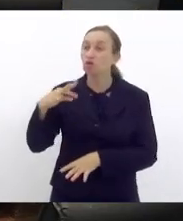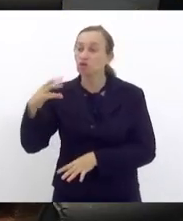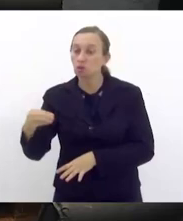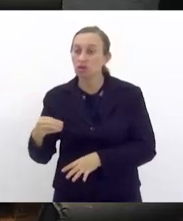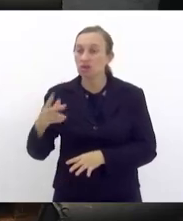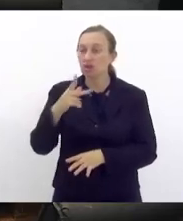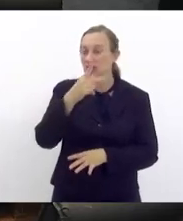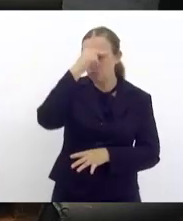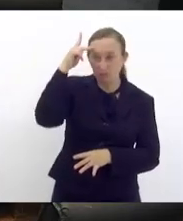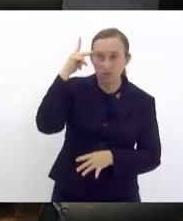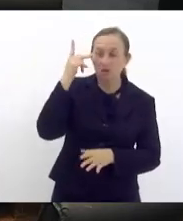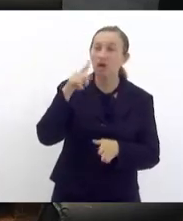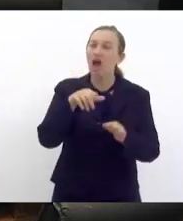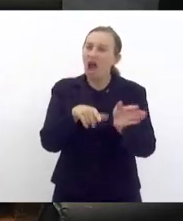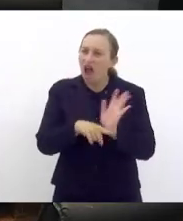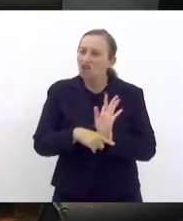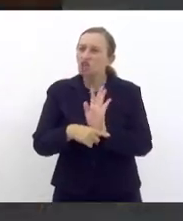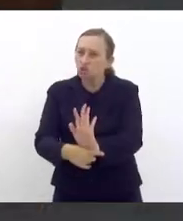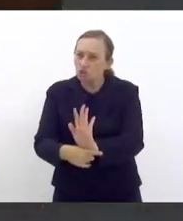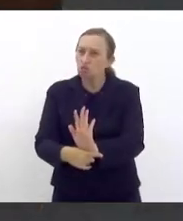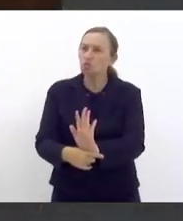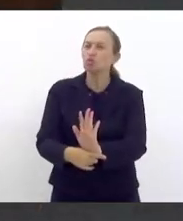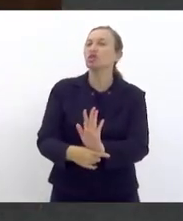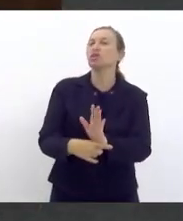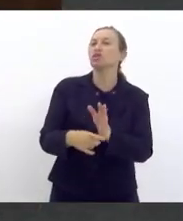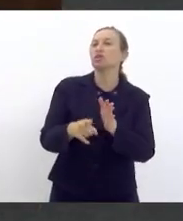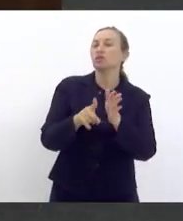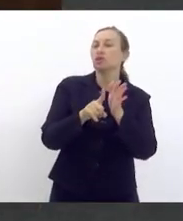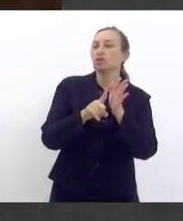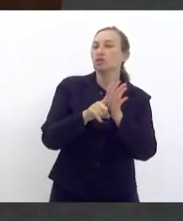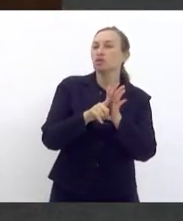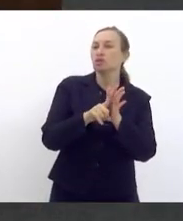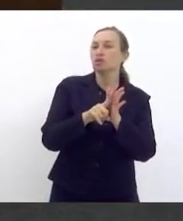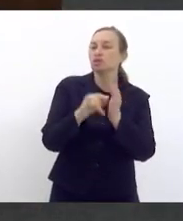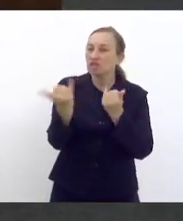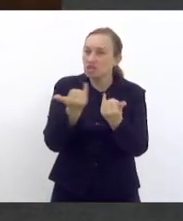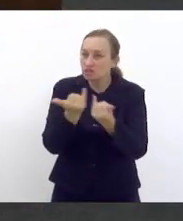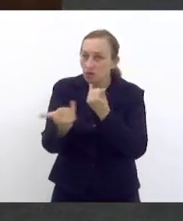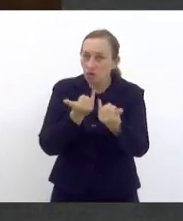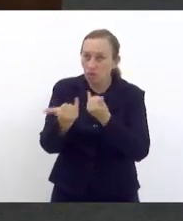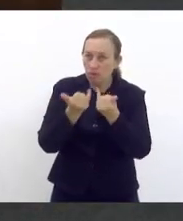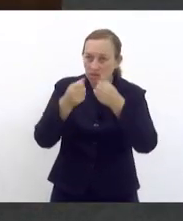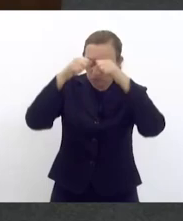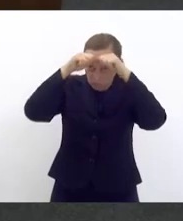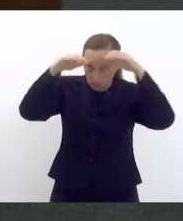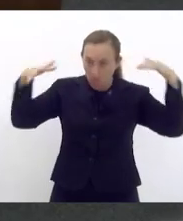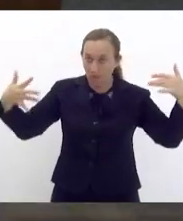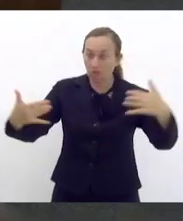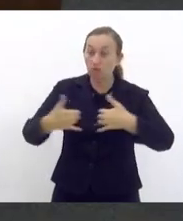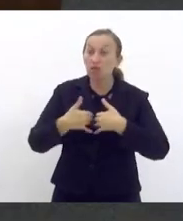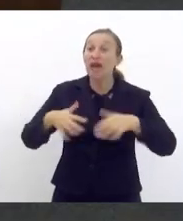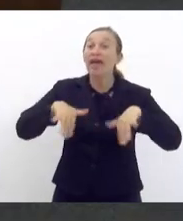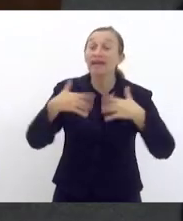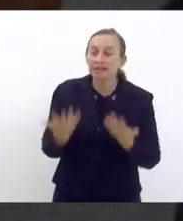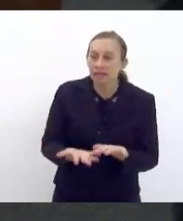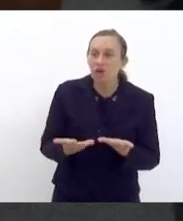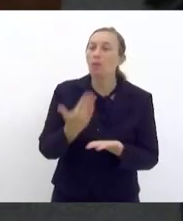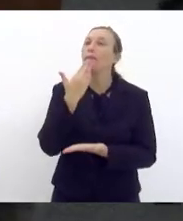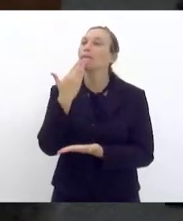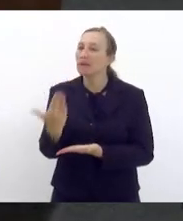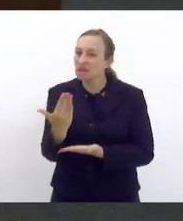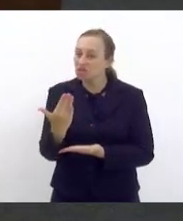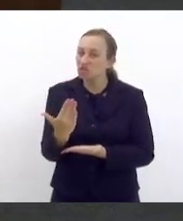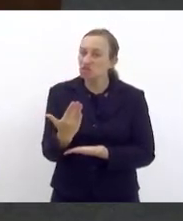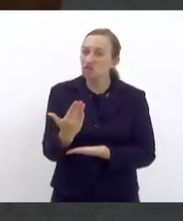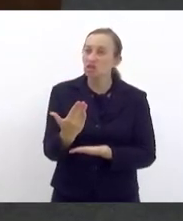E ele, de fato, auxilia muito no diagnóstico do espectro autista. Então, inclusive, pedi à